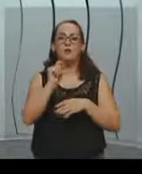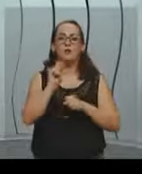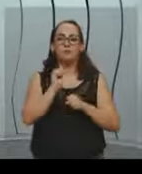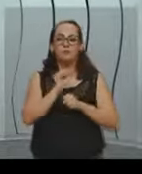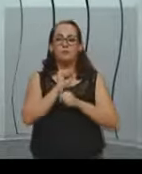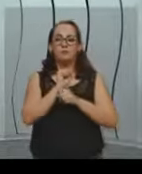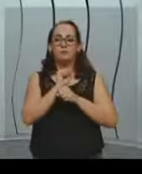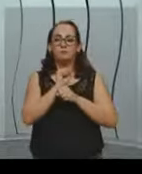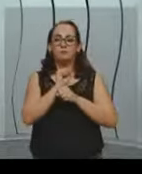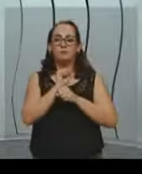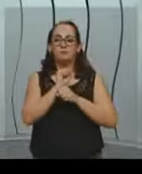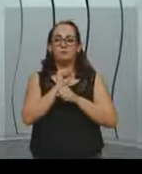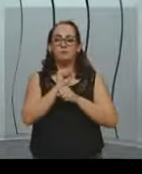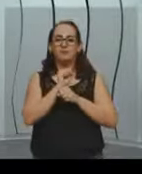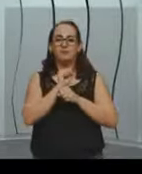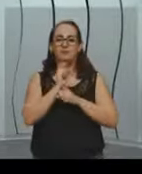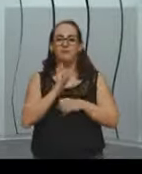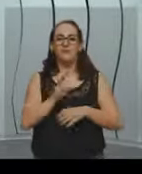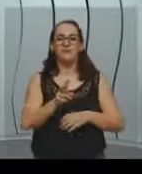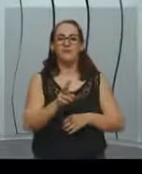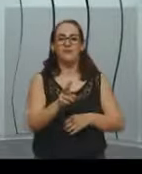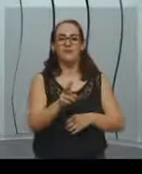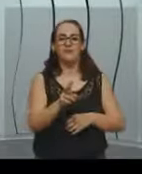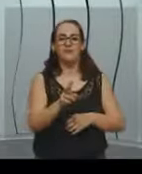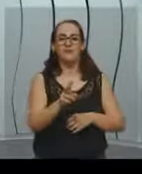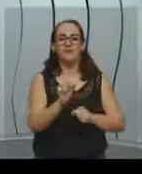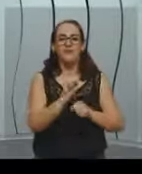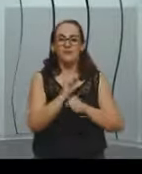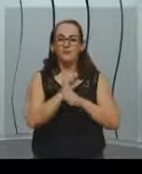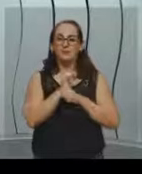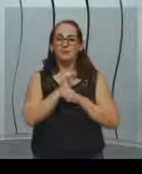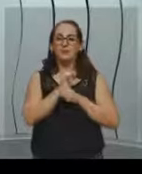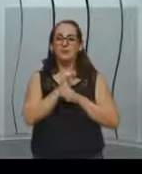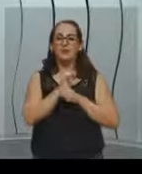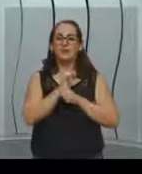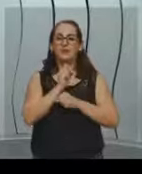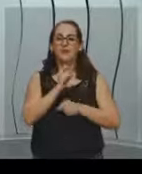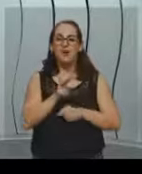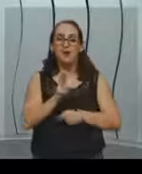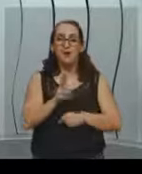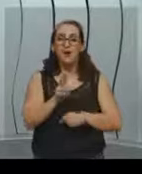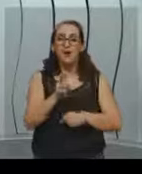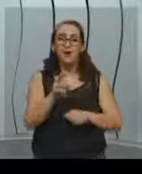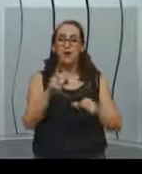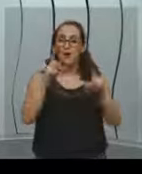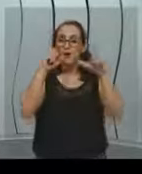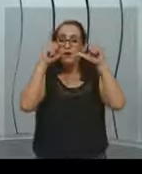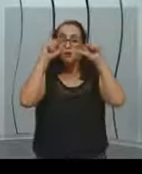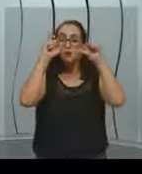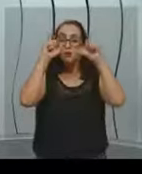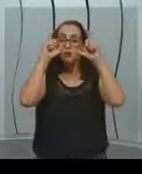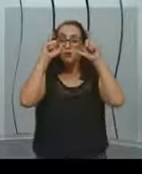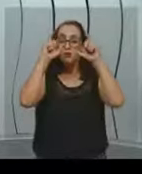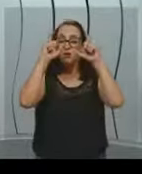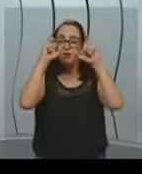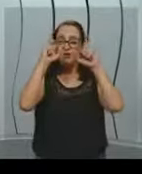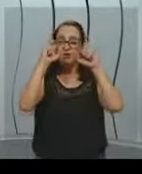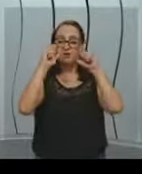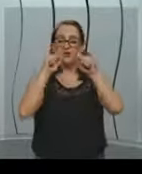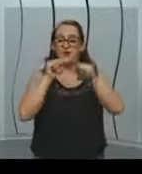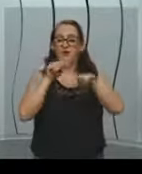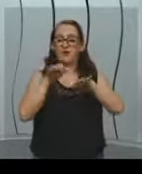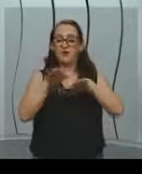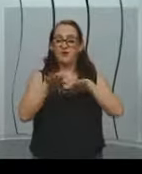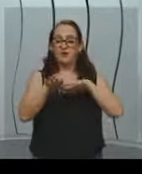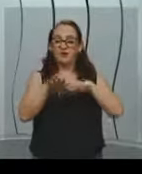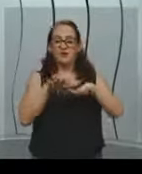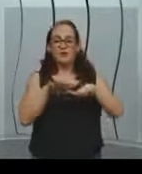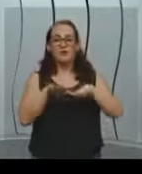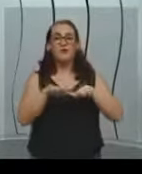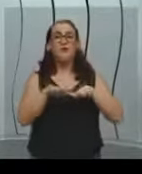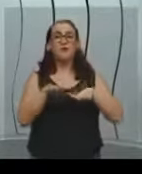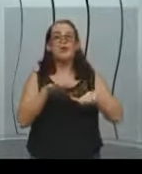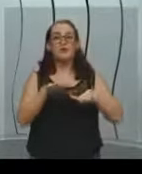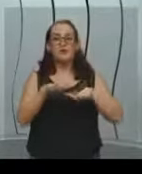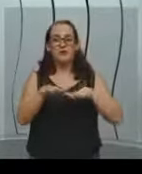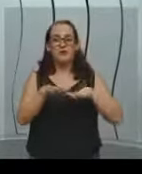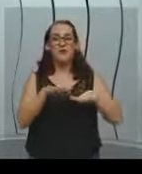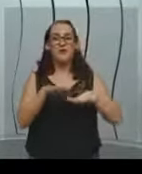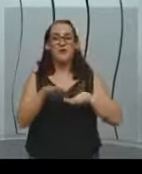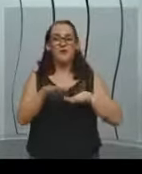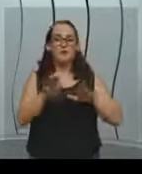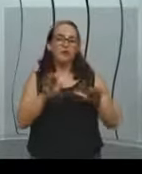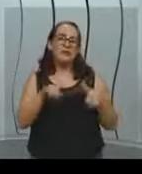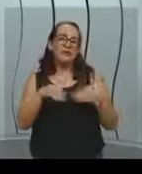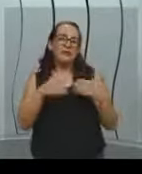movimento parado, ou seja, através das fotografias em movimento, nesse caso, tem que ser